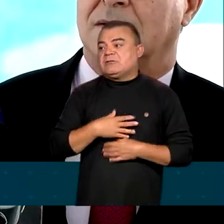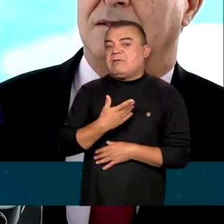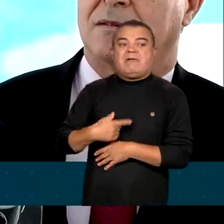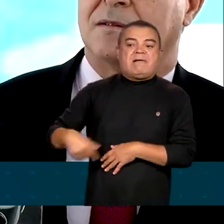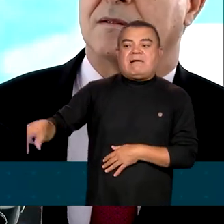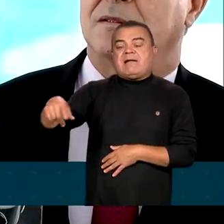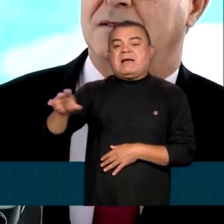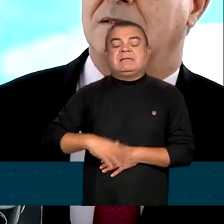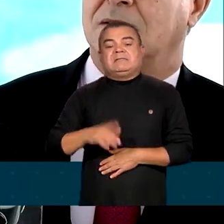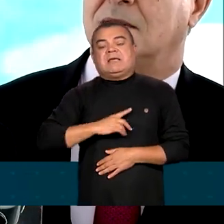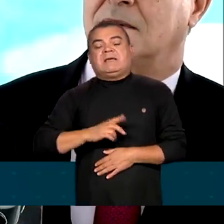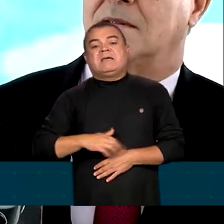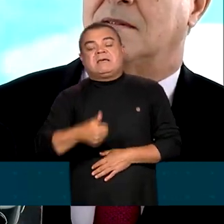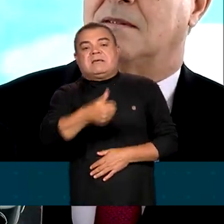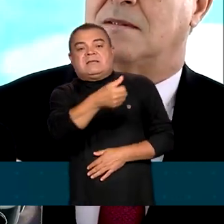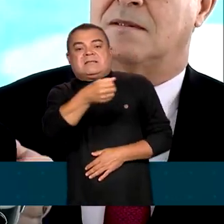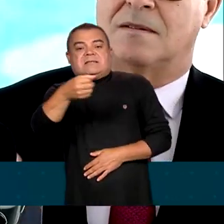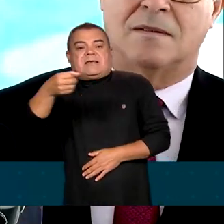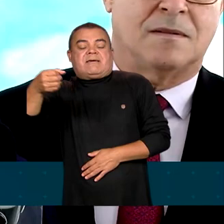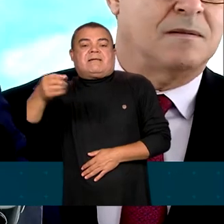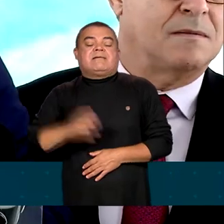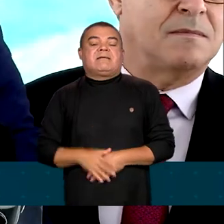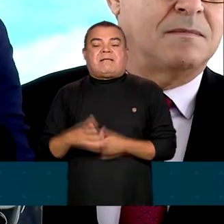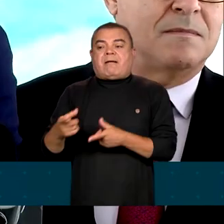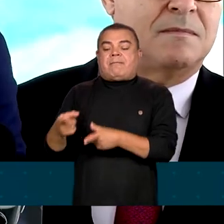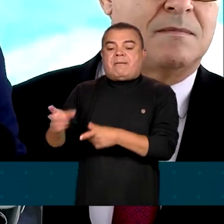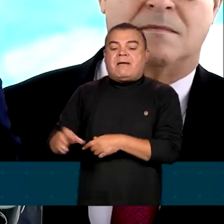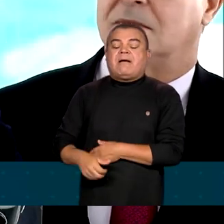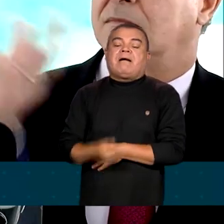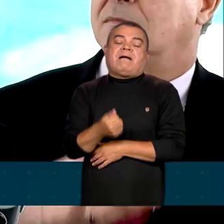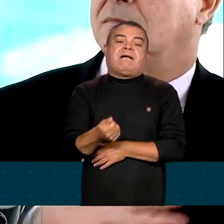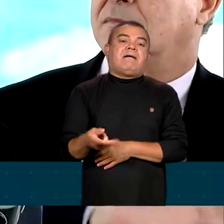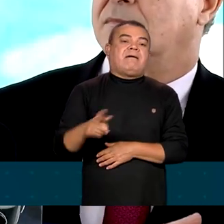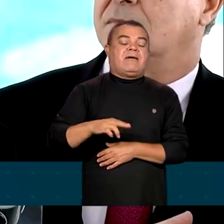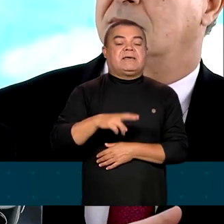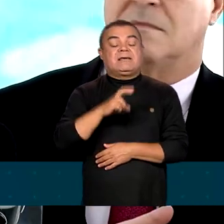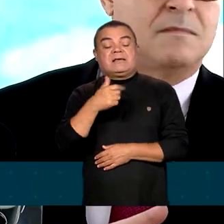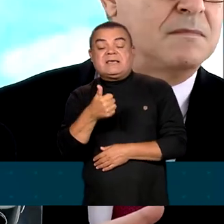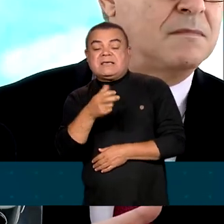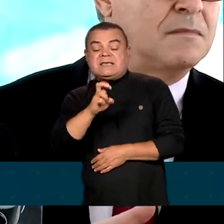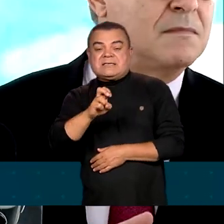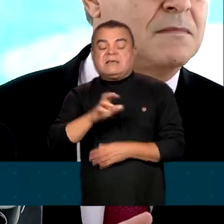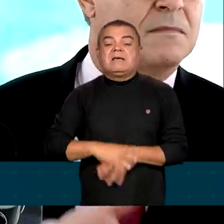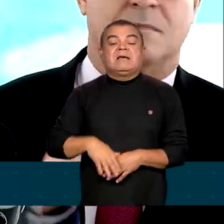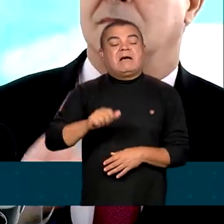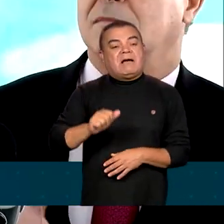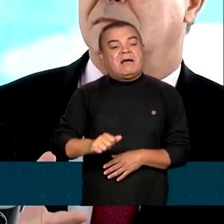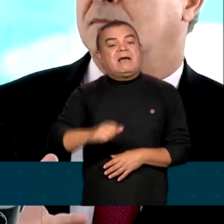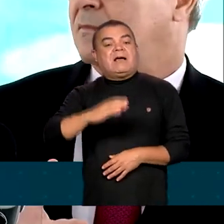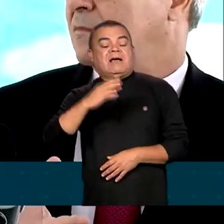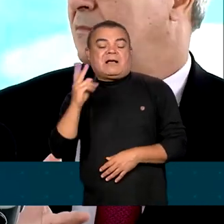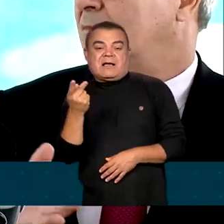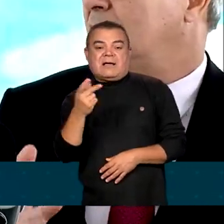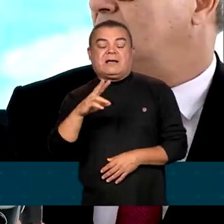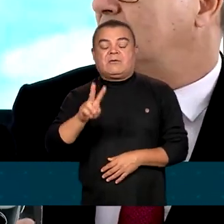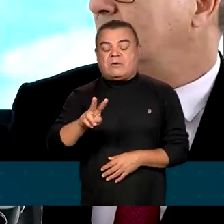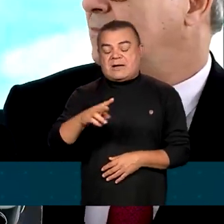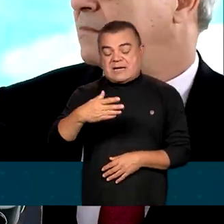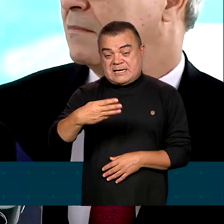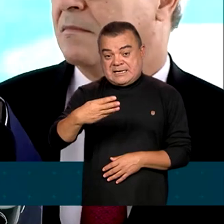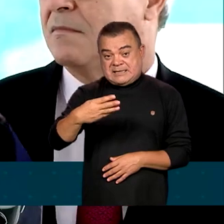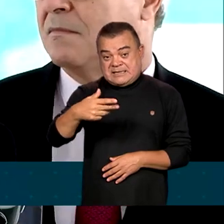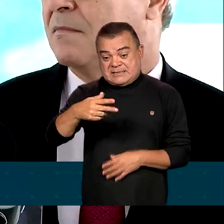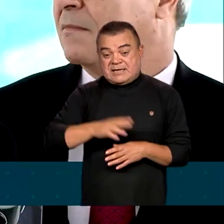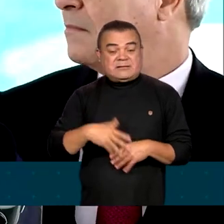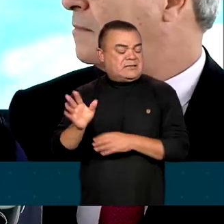100 armas, a R-15, K-47, fuzil, não sei o que, para quê? Para quê? Então, equilíbrio. O